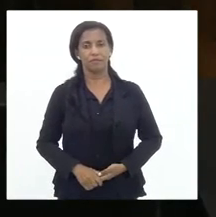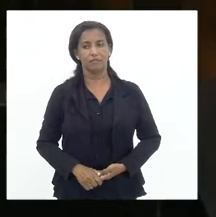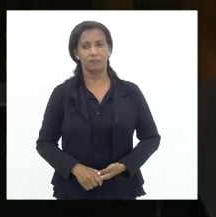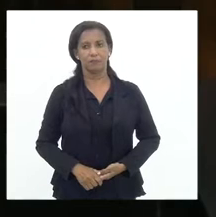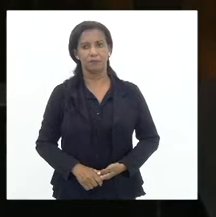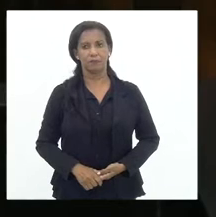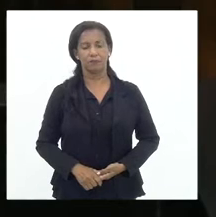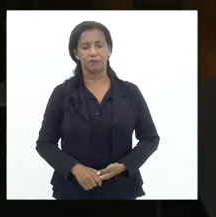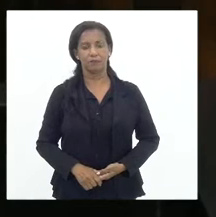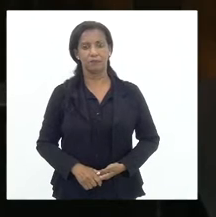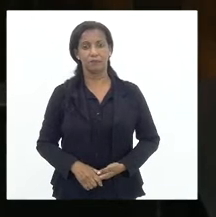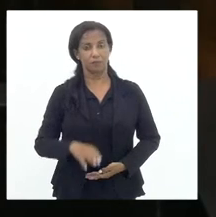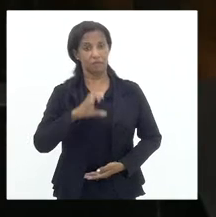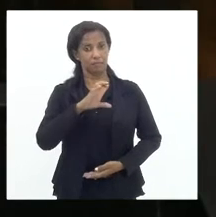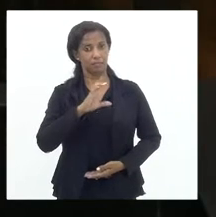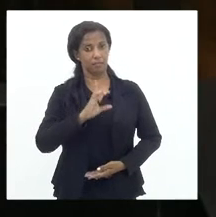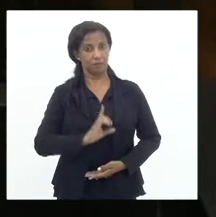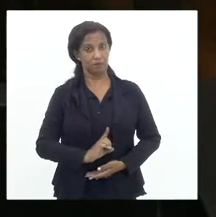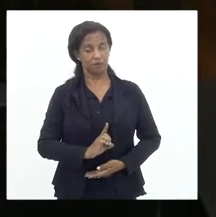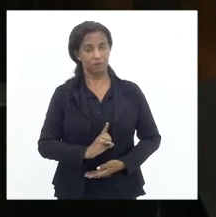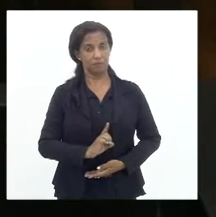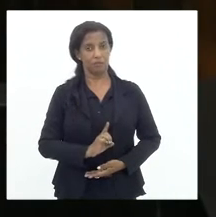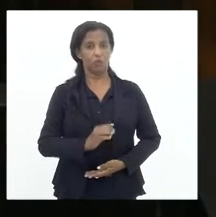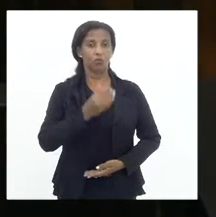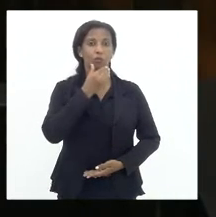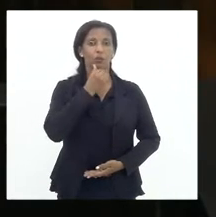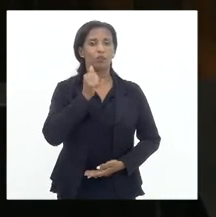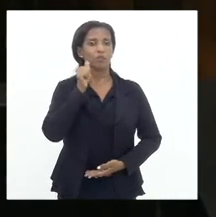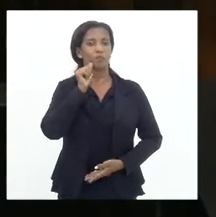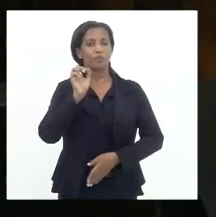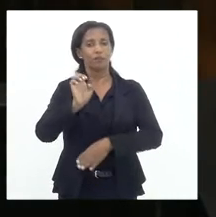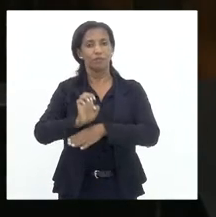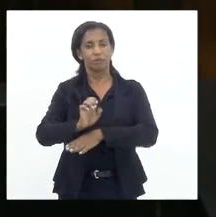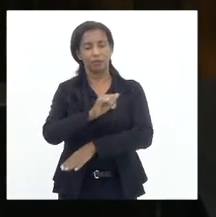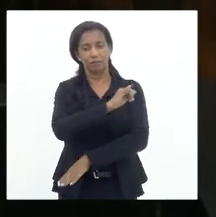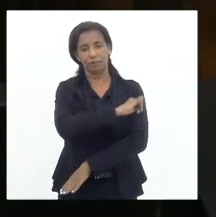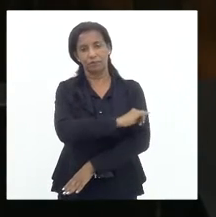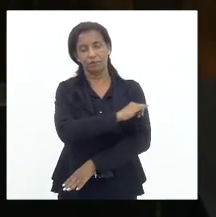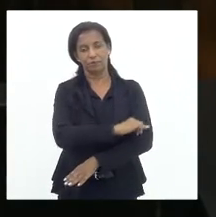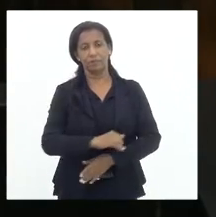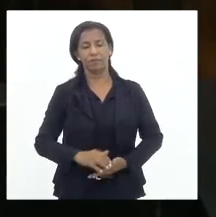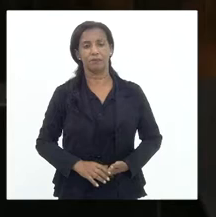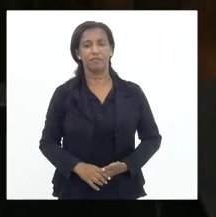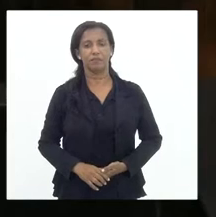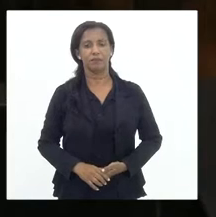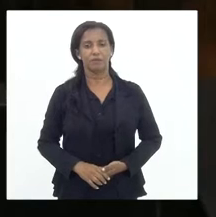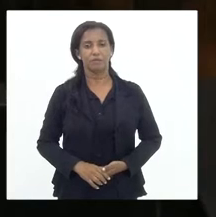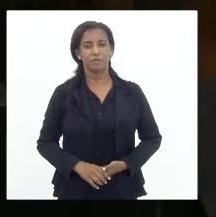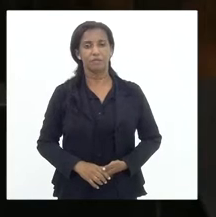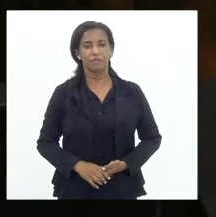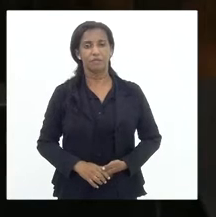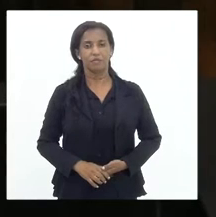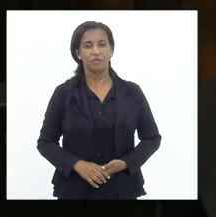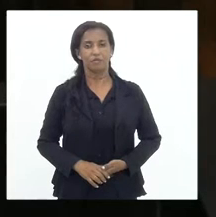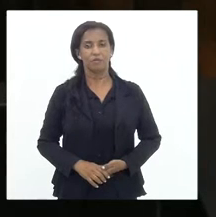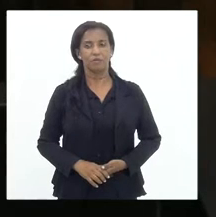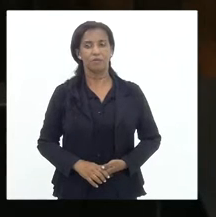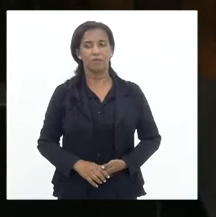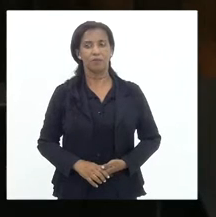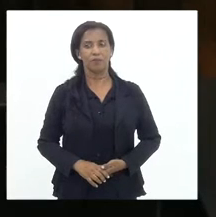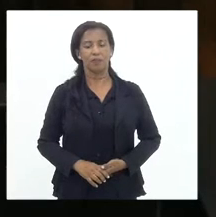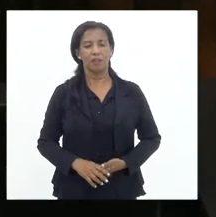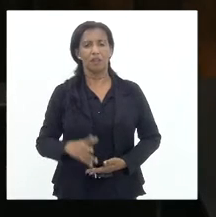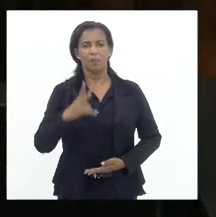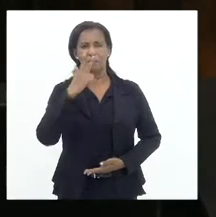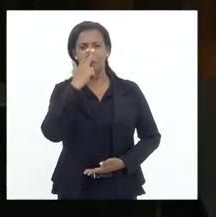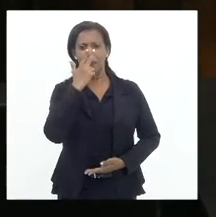aos cidadãos e cidadãs do Estado do Rio de Janeiro, com maior incidência, pelo que me